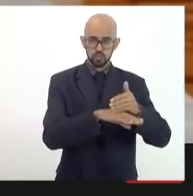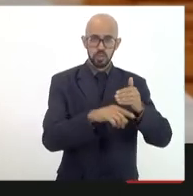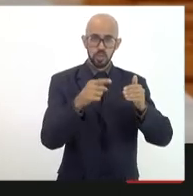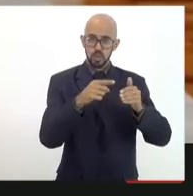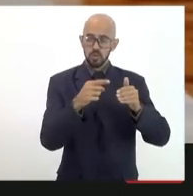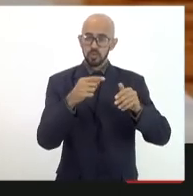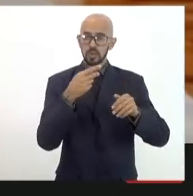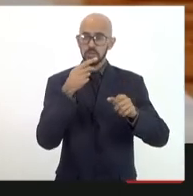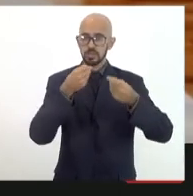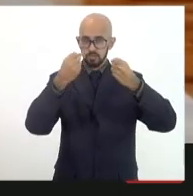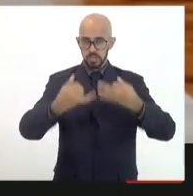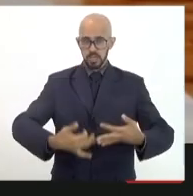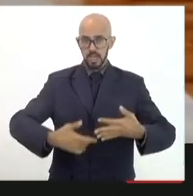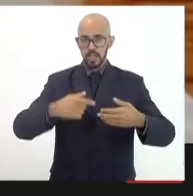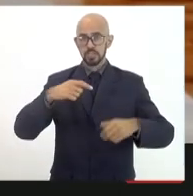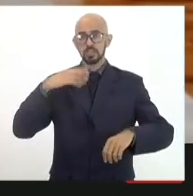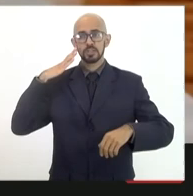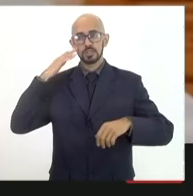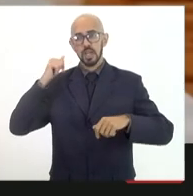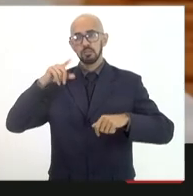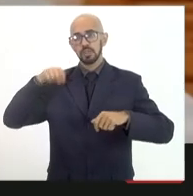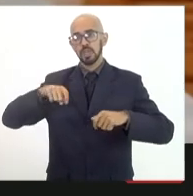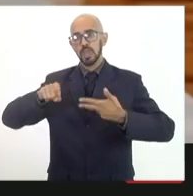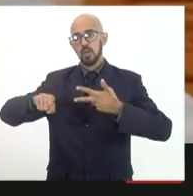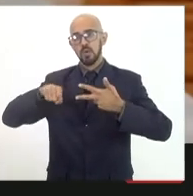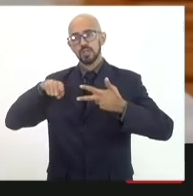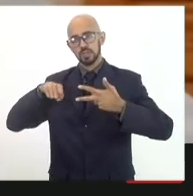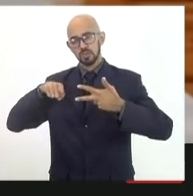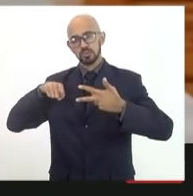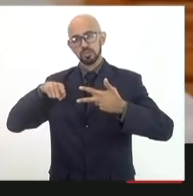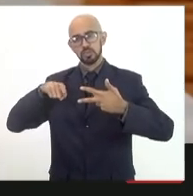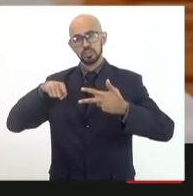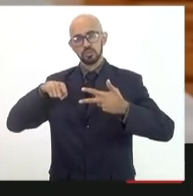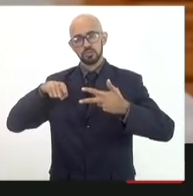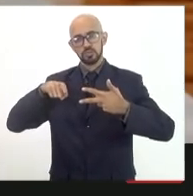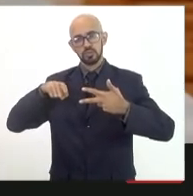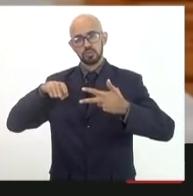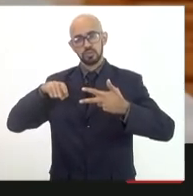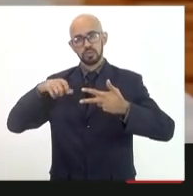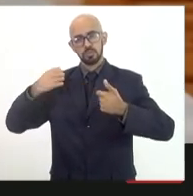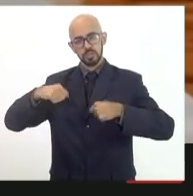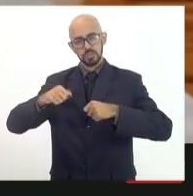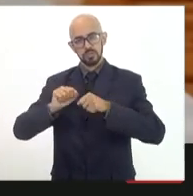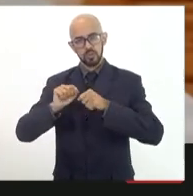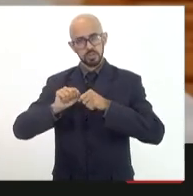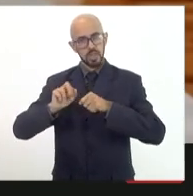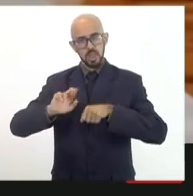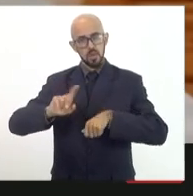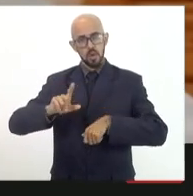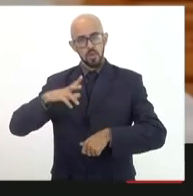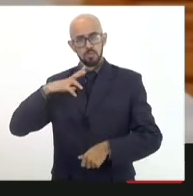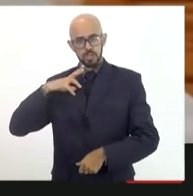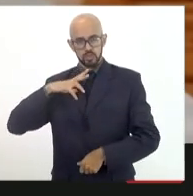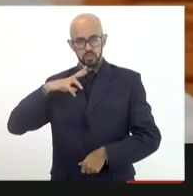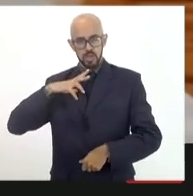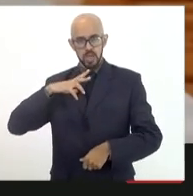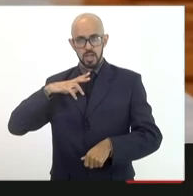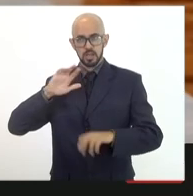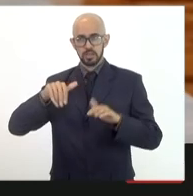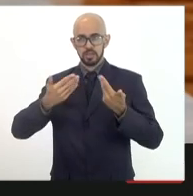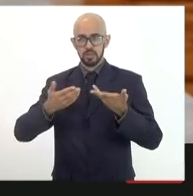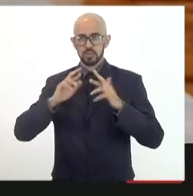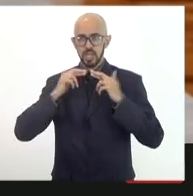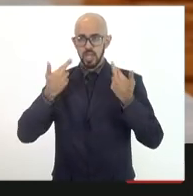sabemos que quem tem que executar é o executivo não pode ser o particular tá certo então essa reunião